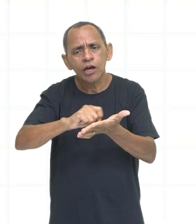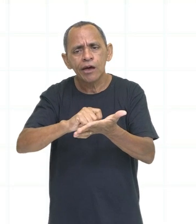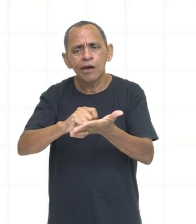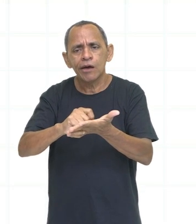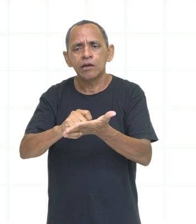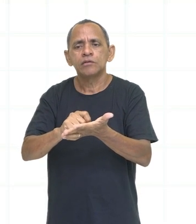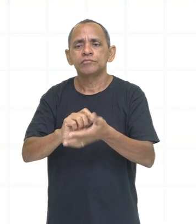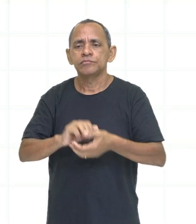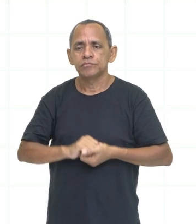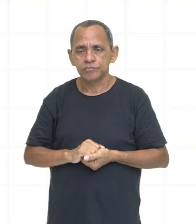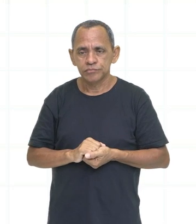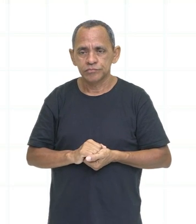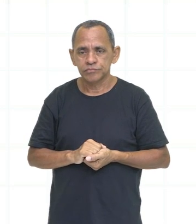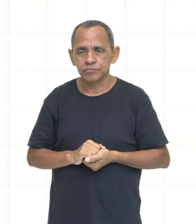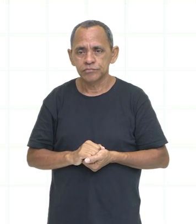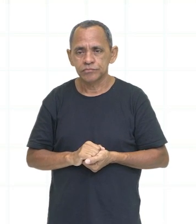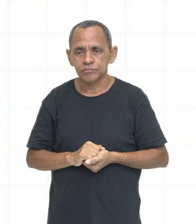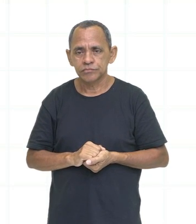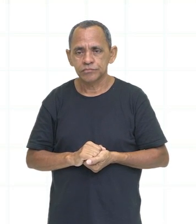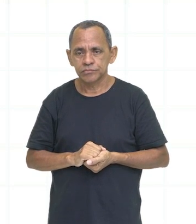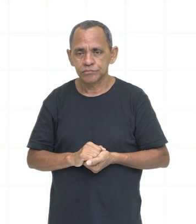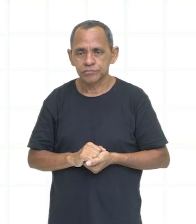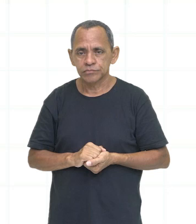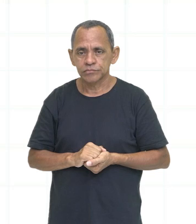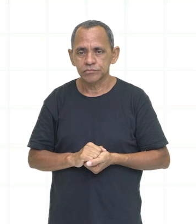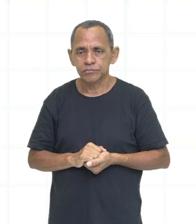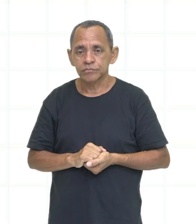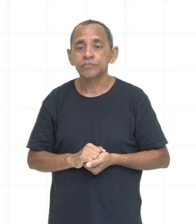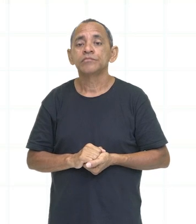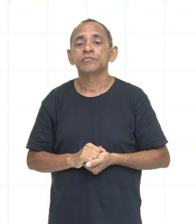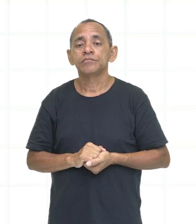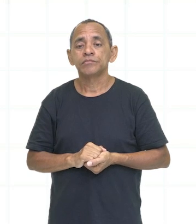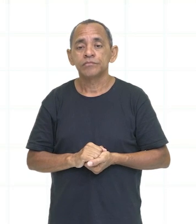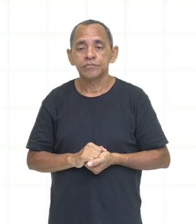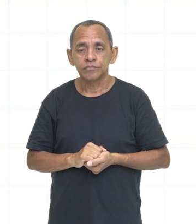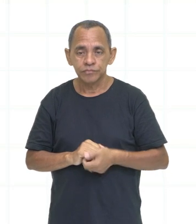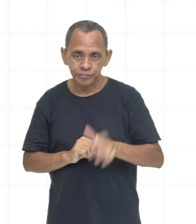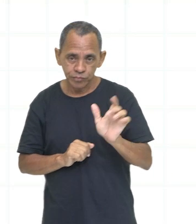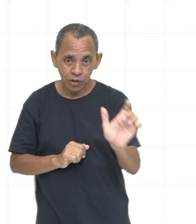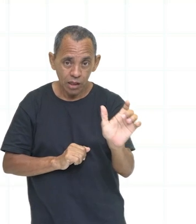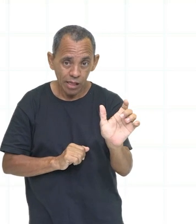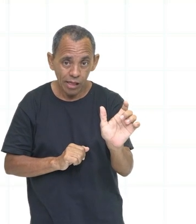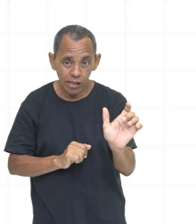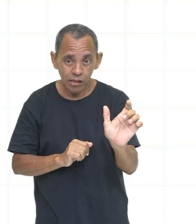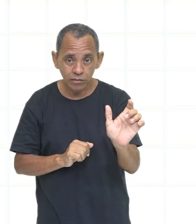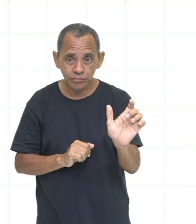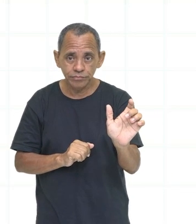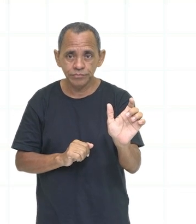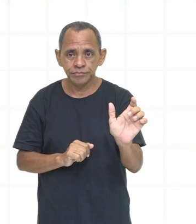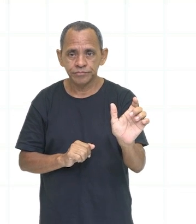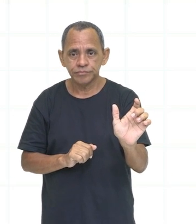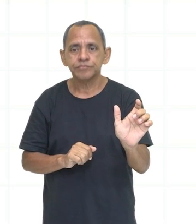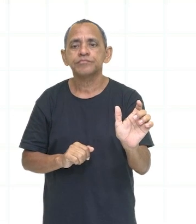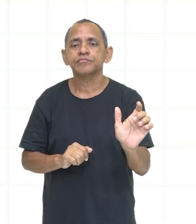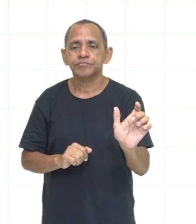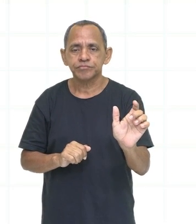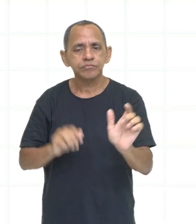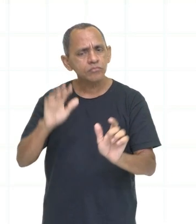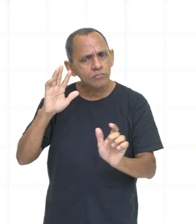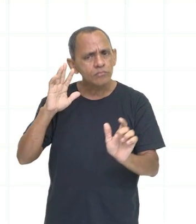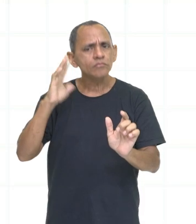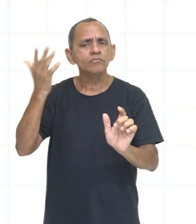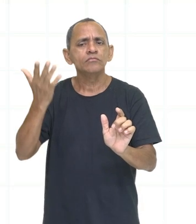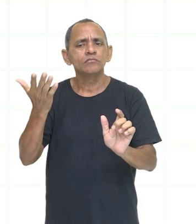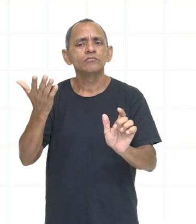Certo? To solve. To solve significa resolver. Solved, resolvido, né? É o